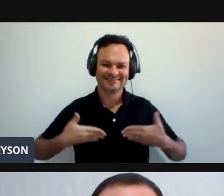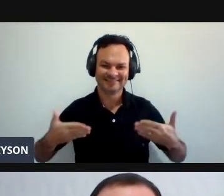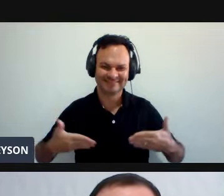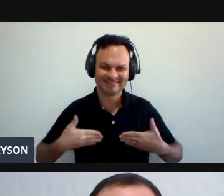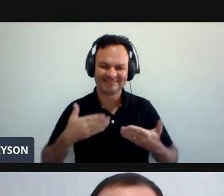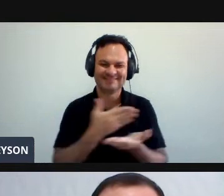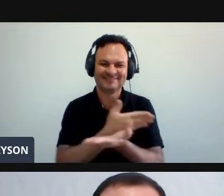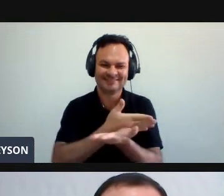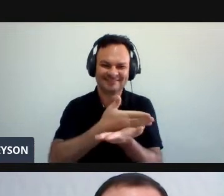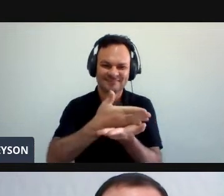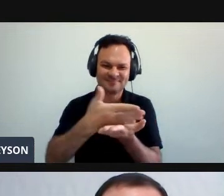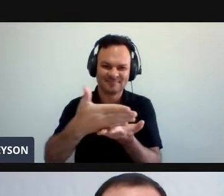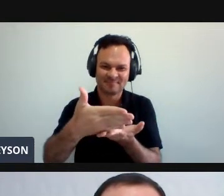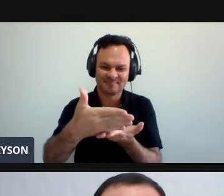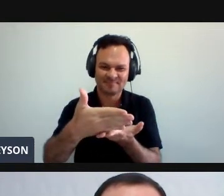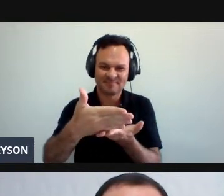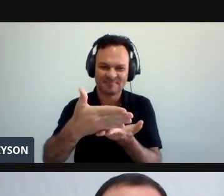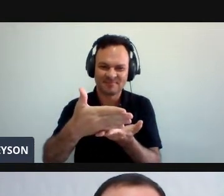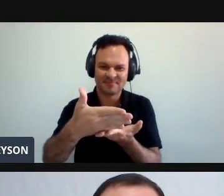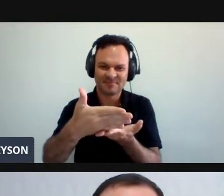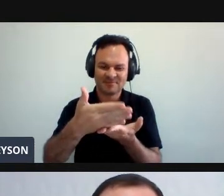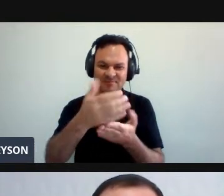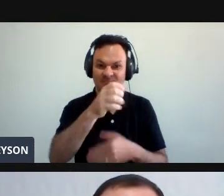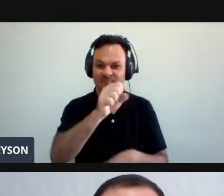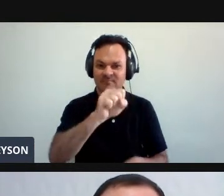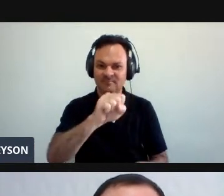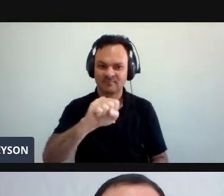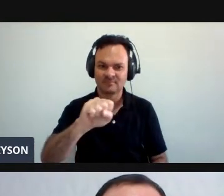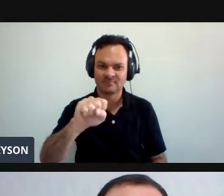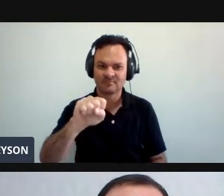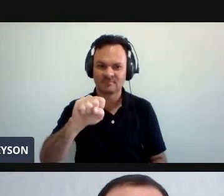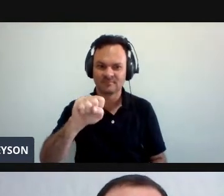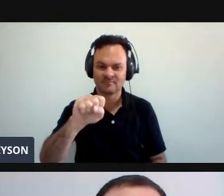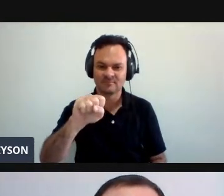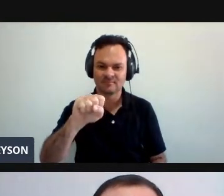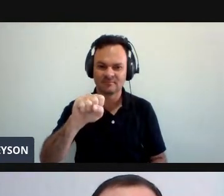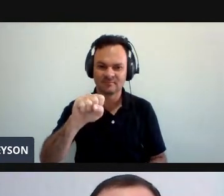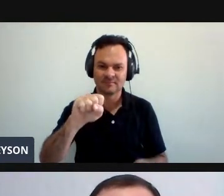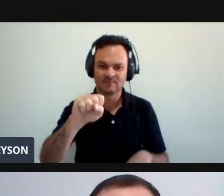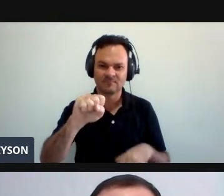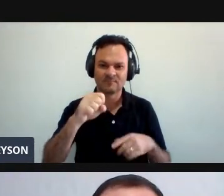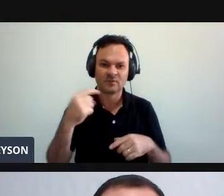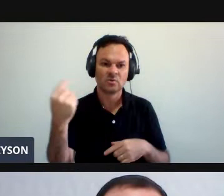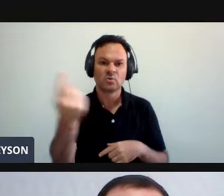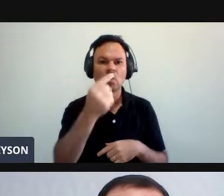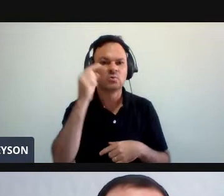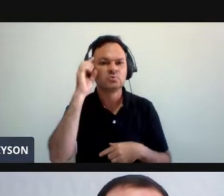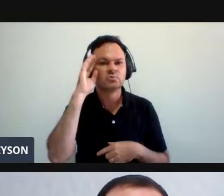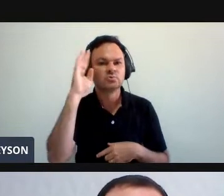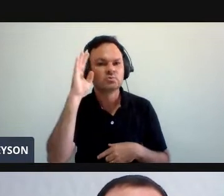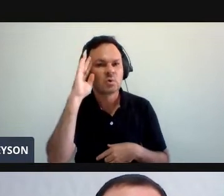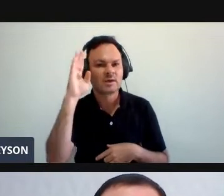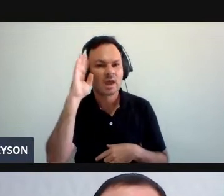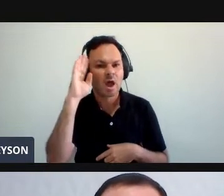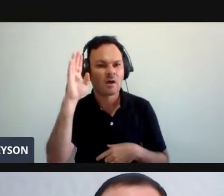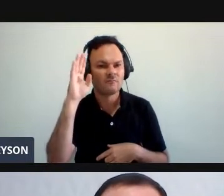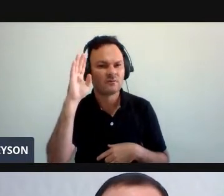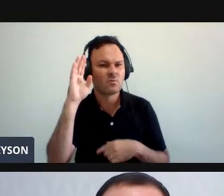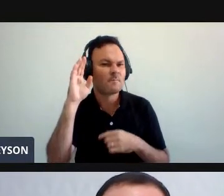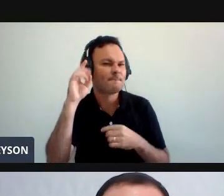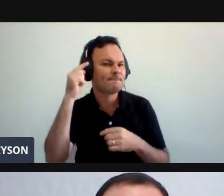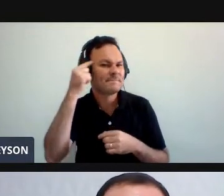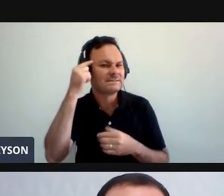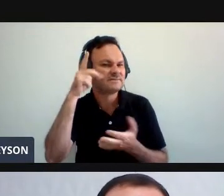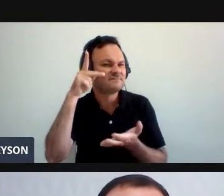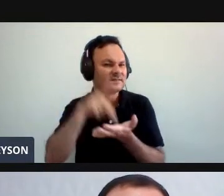inicia mais um período Lógico que não é da Da forma que nós esperávamos Nós sonhávamos tanto Nosso